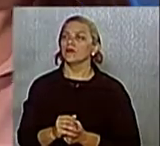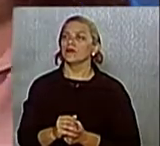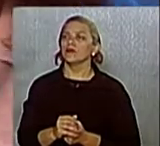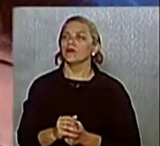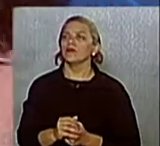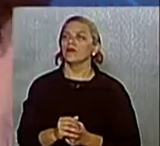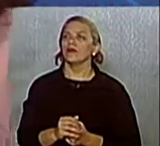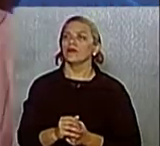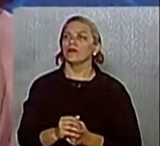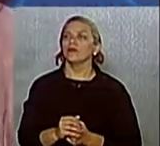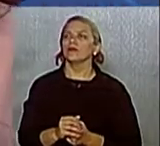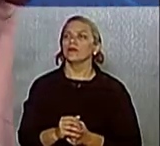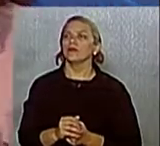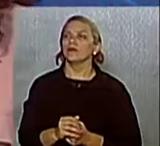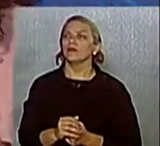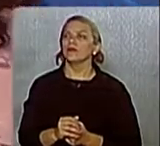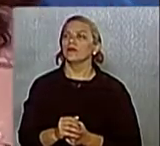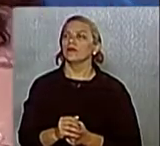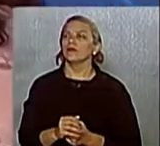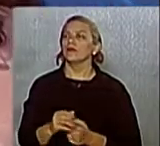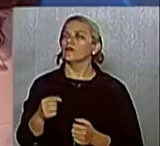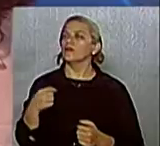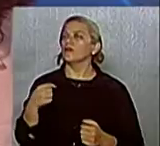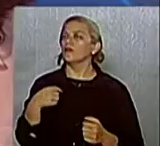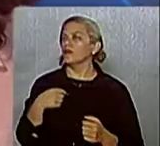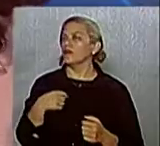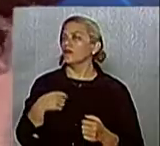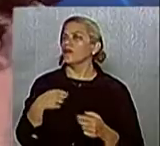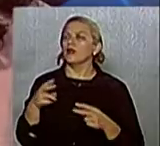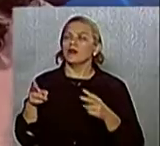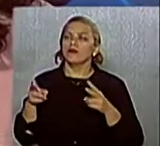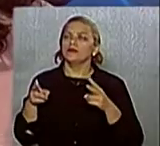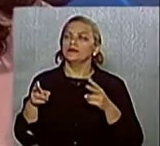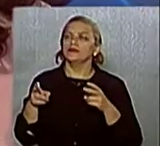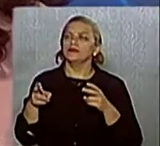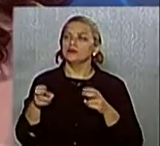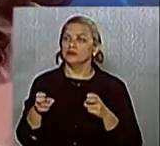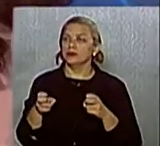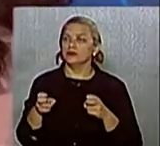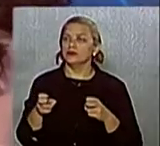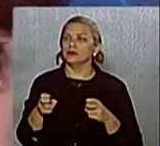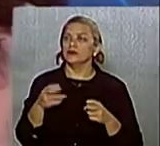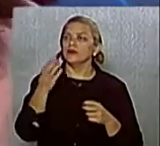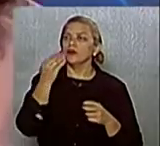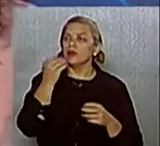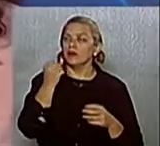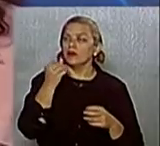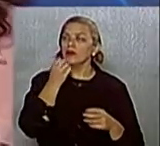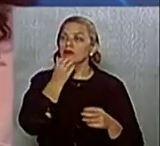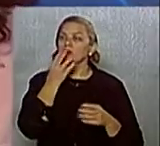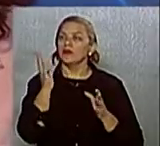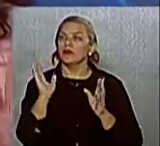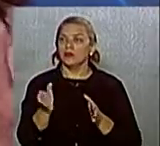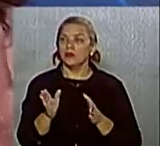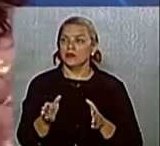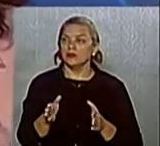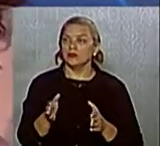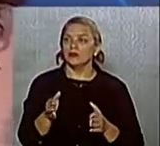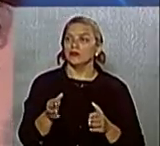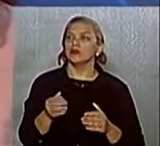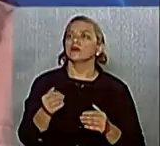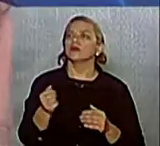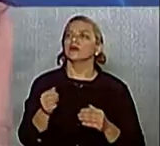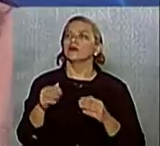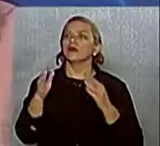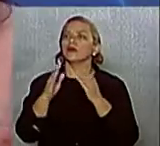Francisco, você citou um ponto bom agora, que é a questão da creche. As creches em Guará Tiguetá fecham às 4